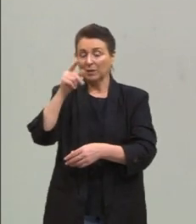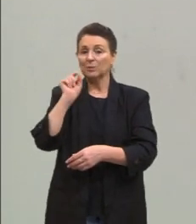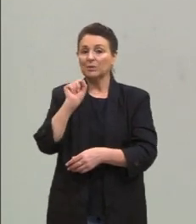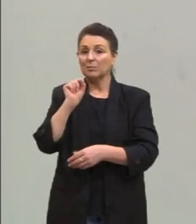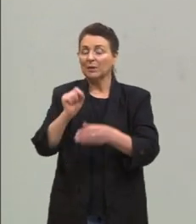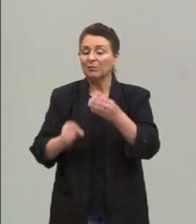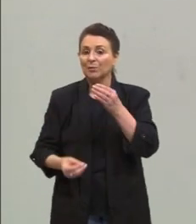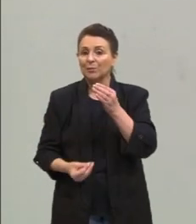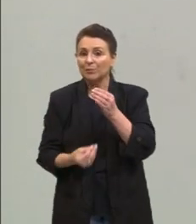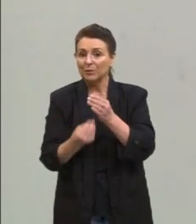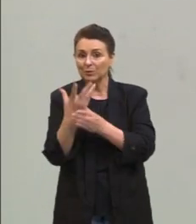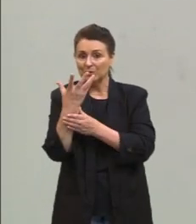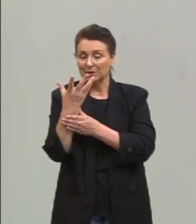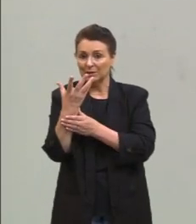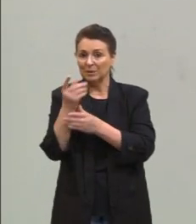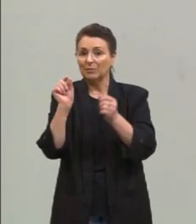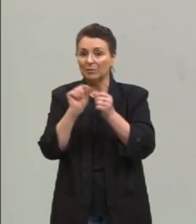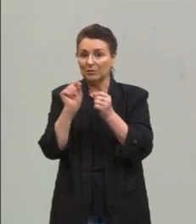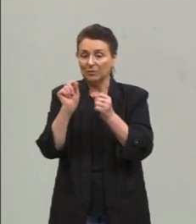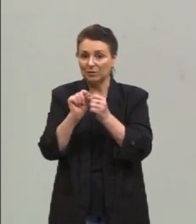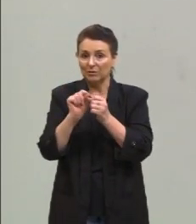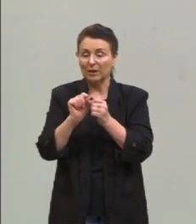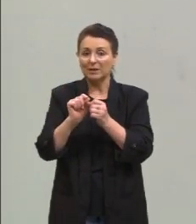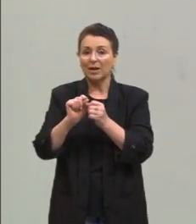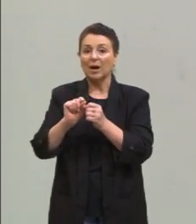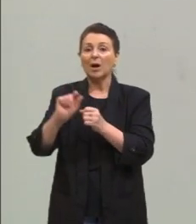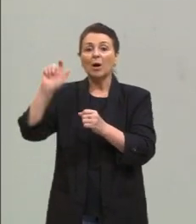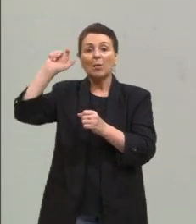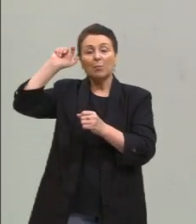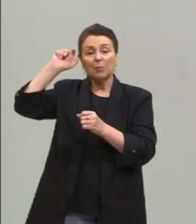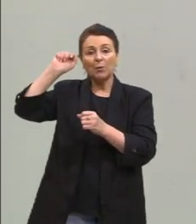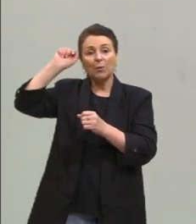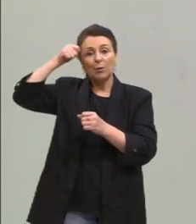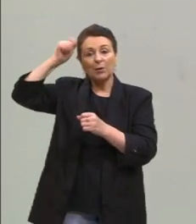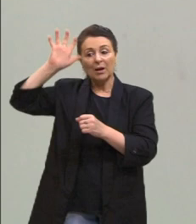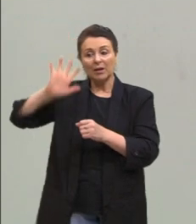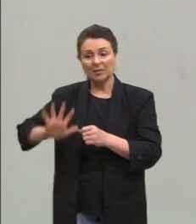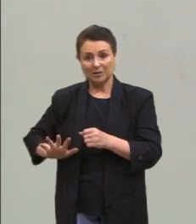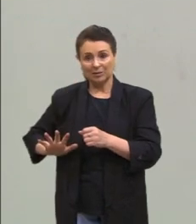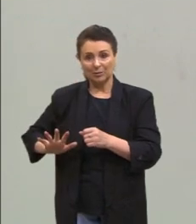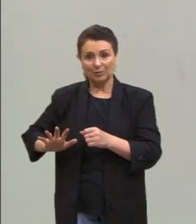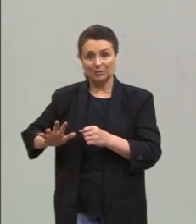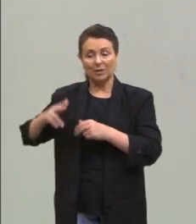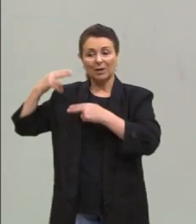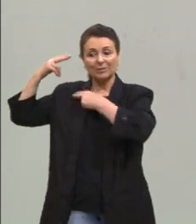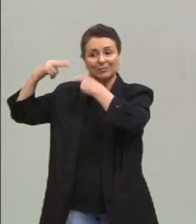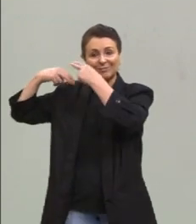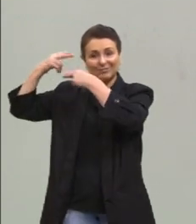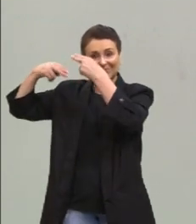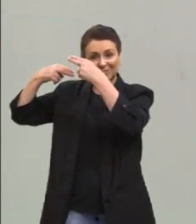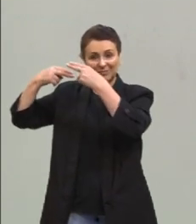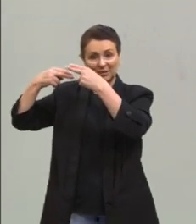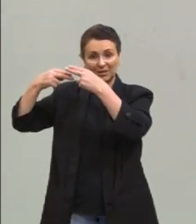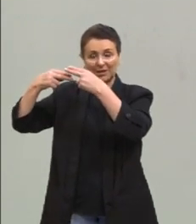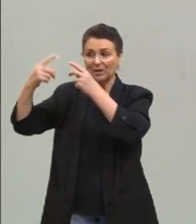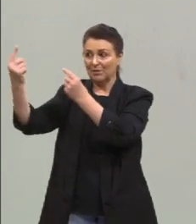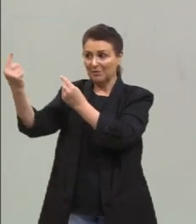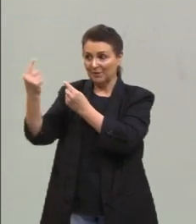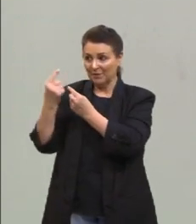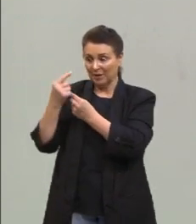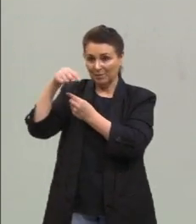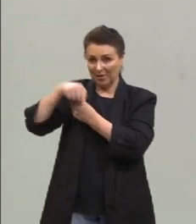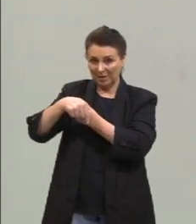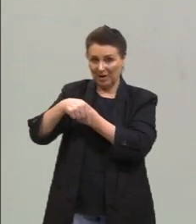produzida, foi lavrada por africanos e seus descendentes, que foram trazidos aqui à força. Então, como a